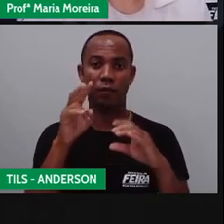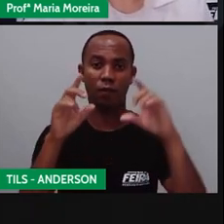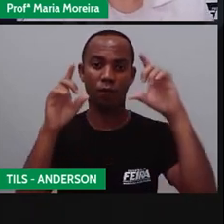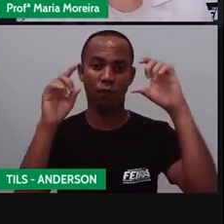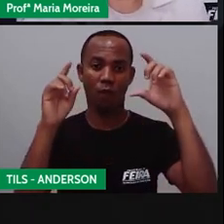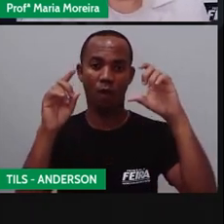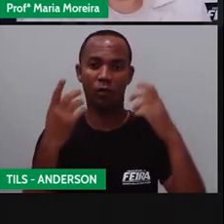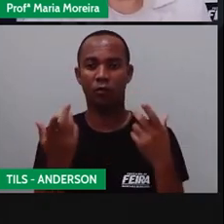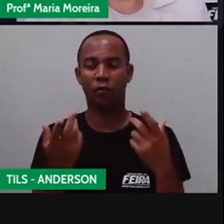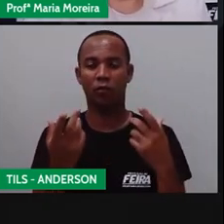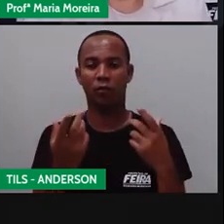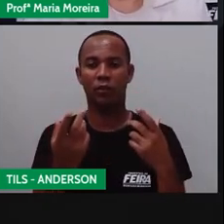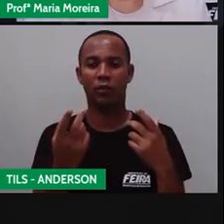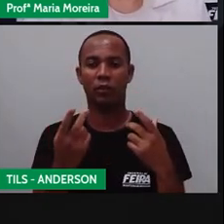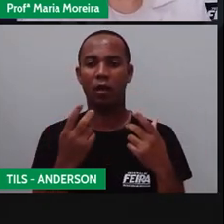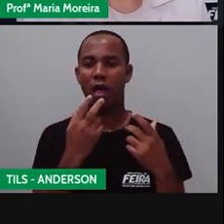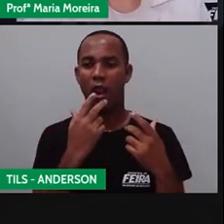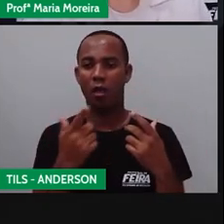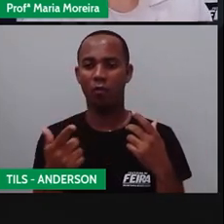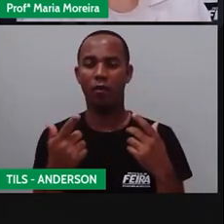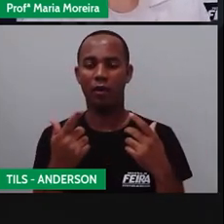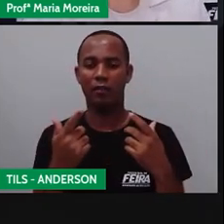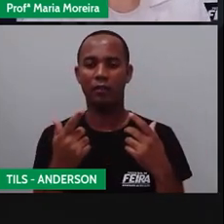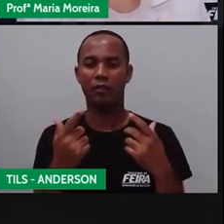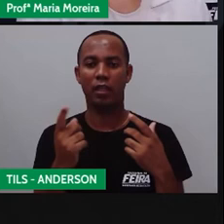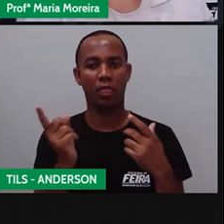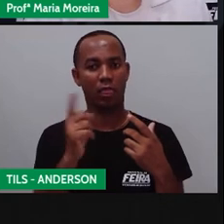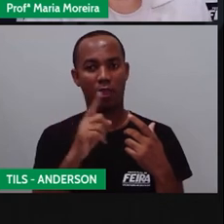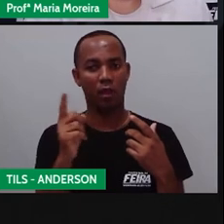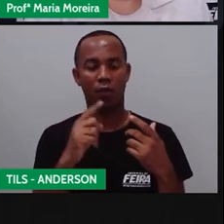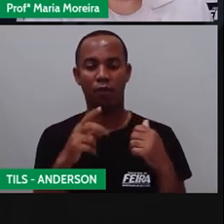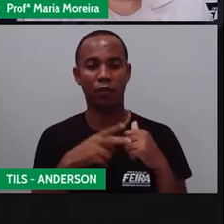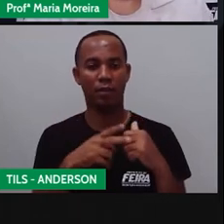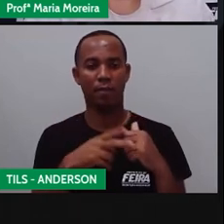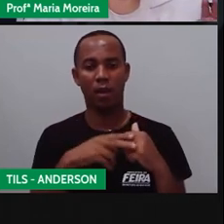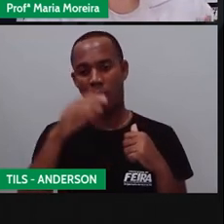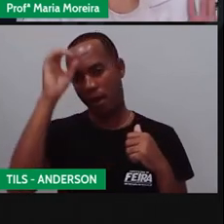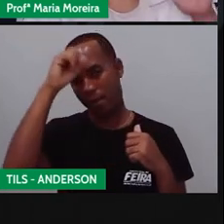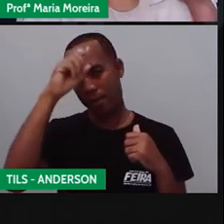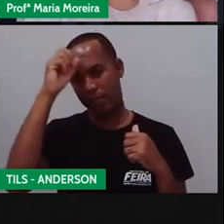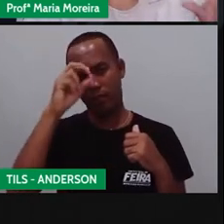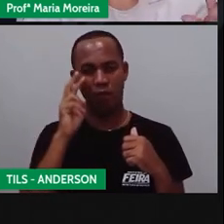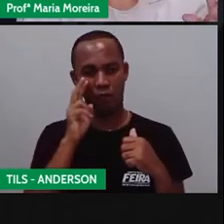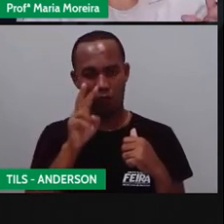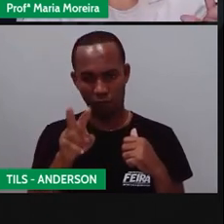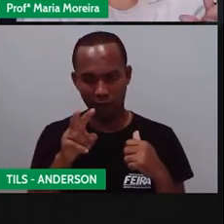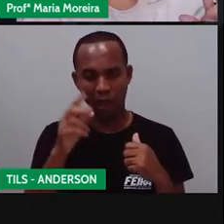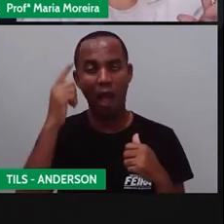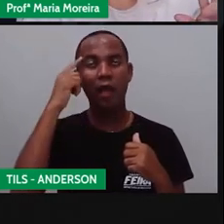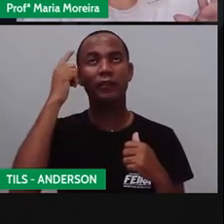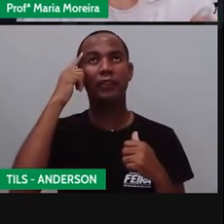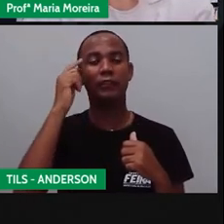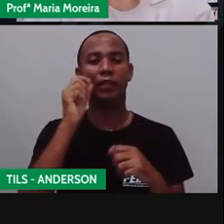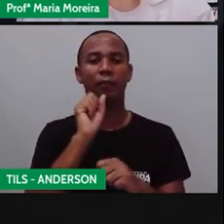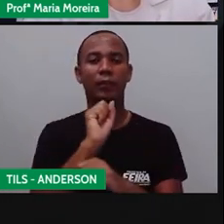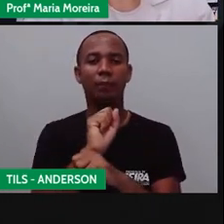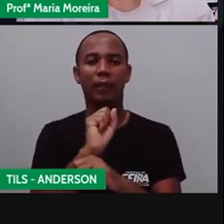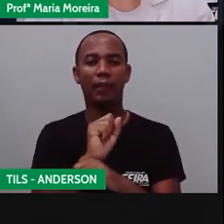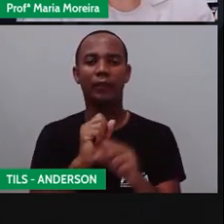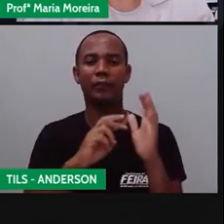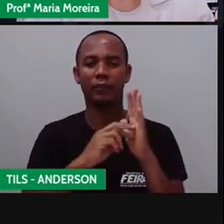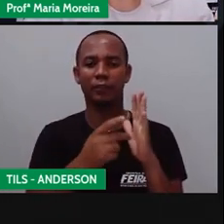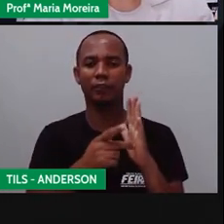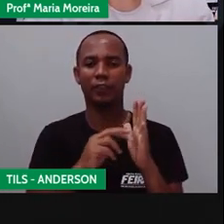Não verbal. Certo? Então, a gente já aprendeu que o sinal vermelho é o quê? Para. Parar. Tá?